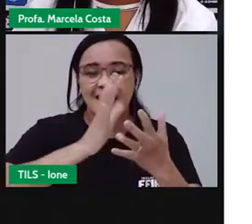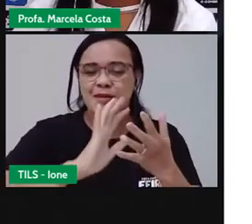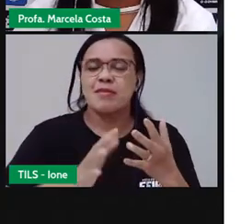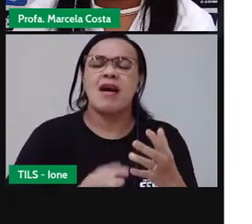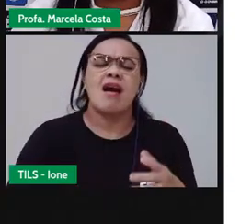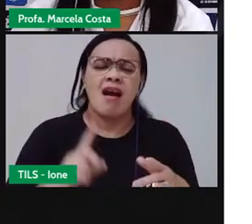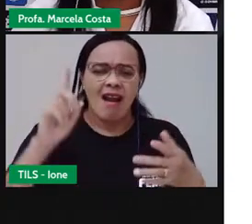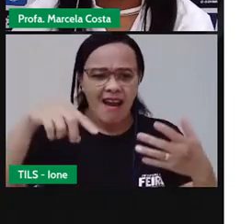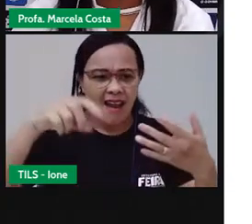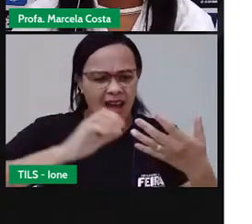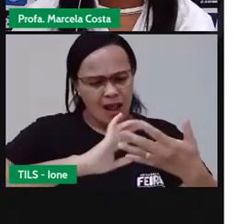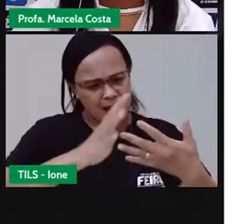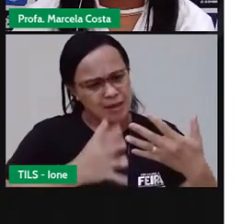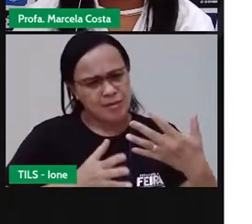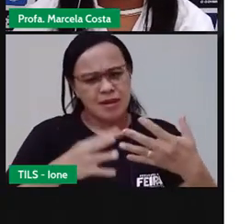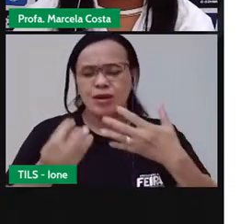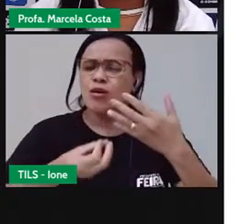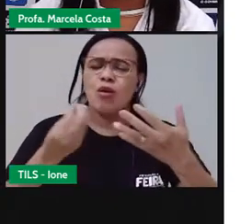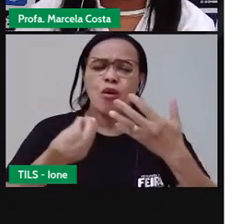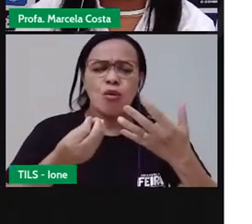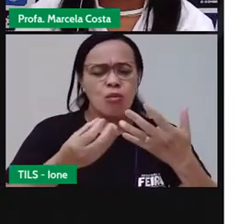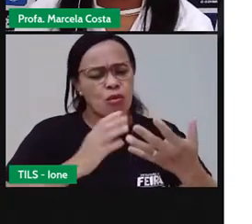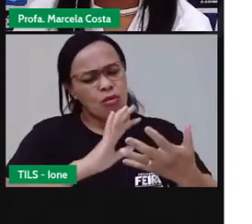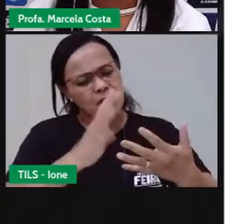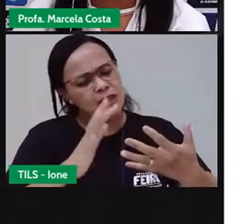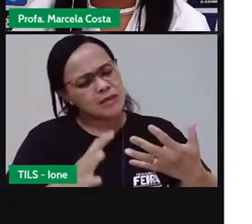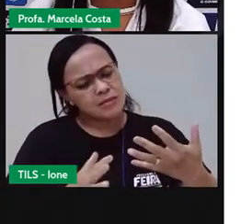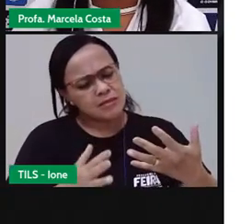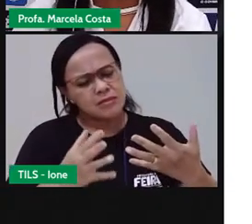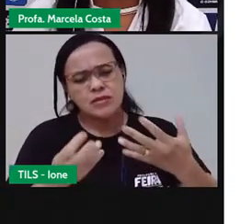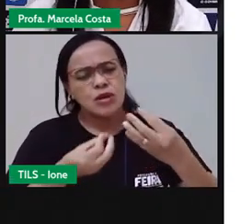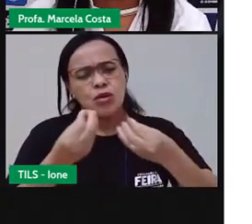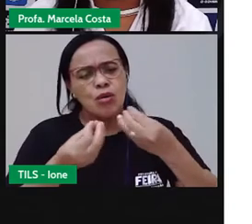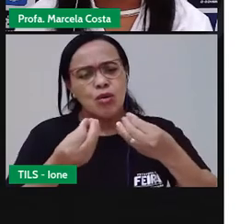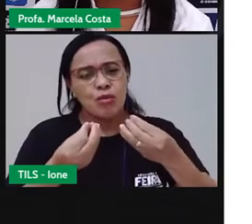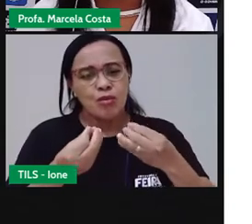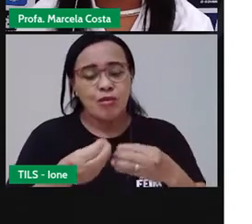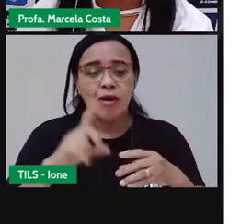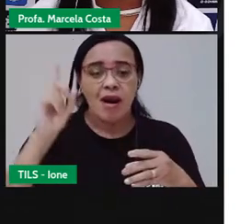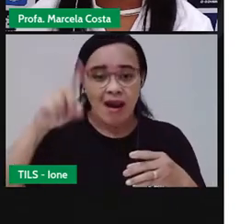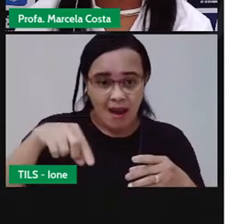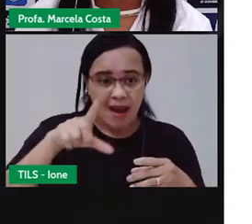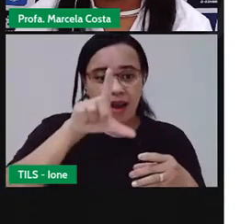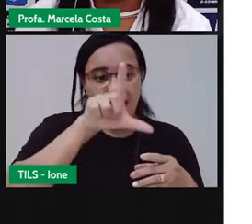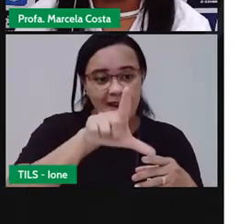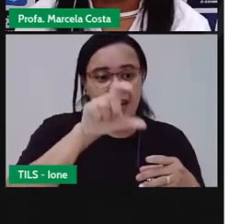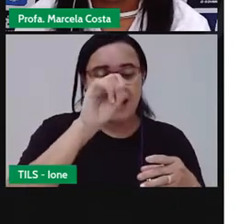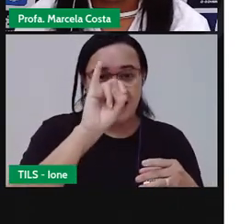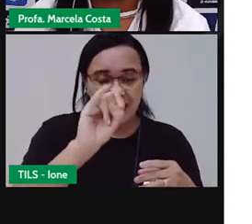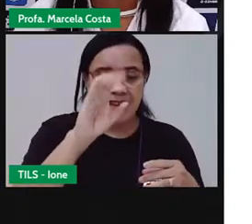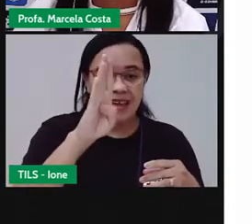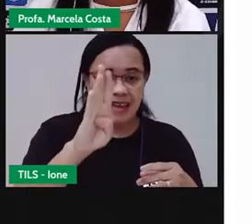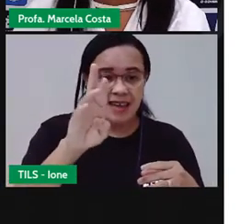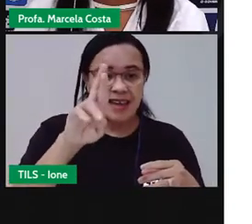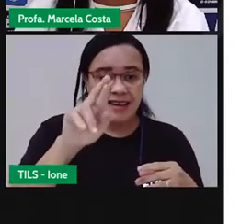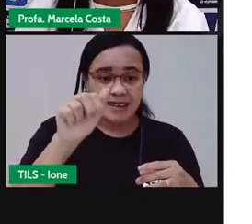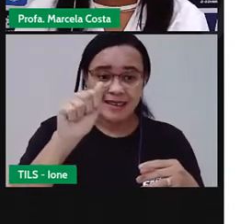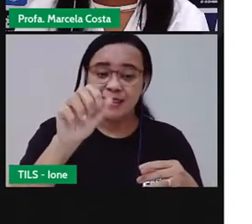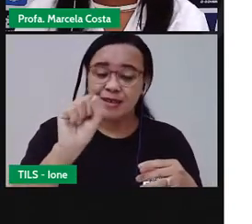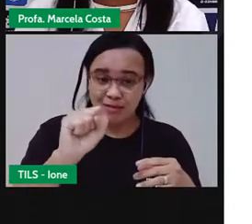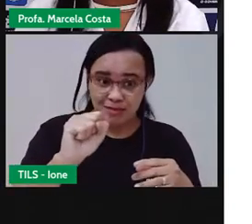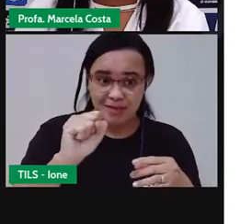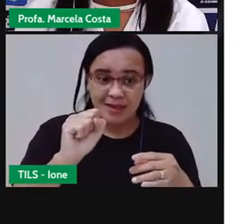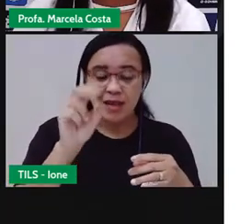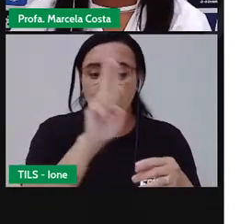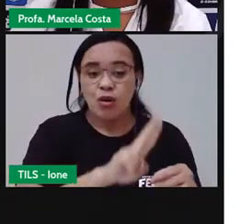linguagem dos sinais. Vai conhecer uma forma de comunicação utilizando as mãos. Tá?